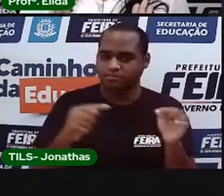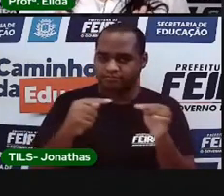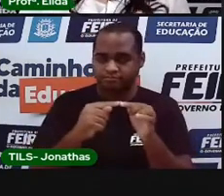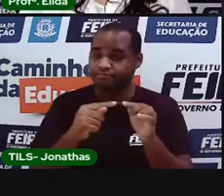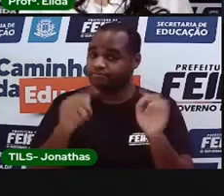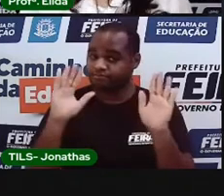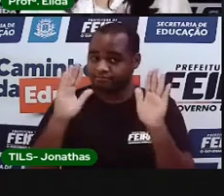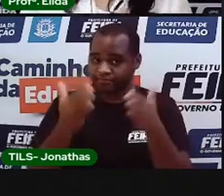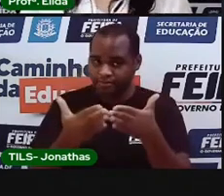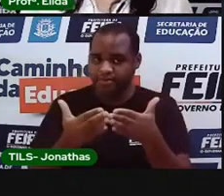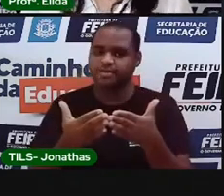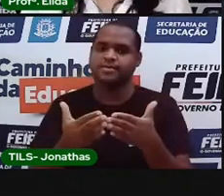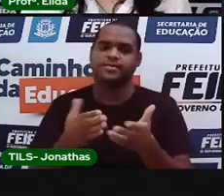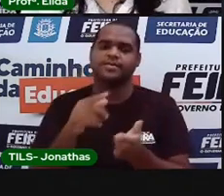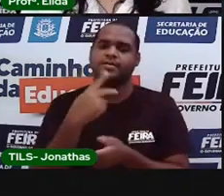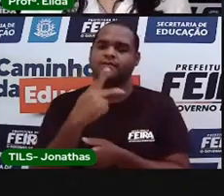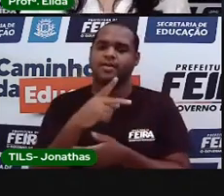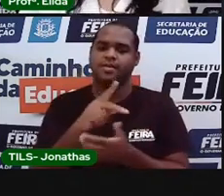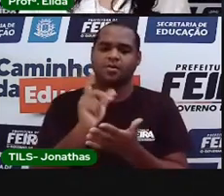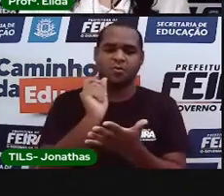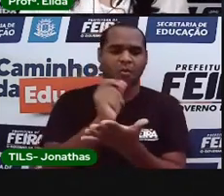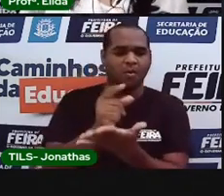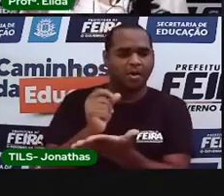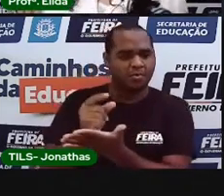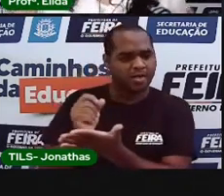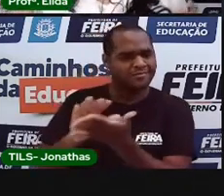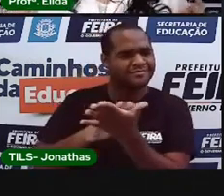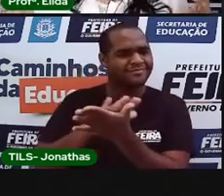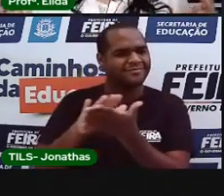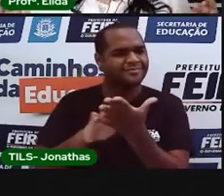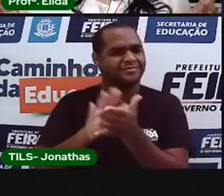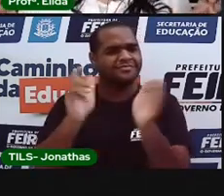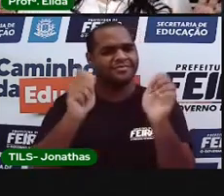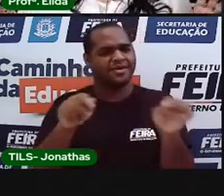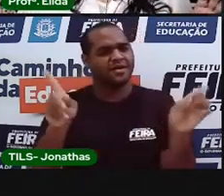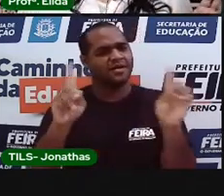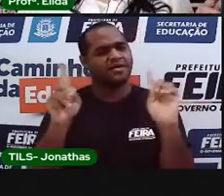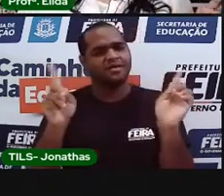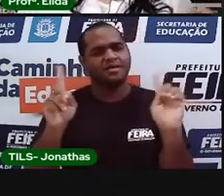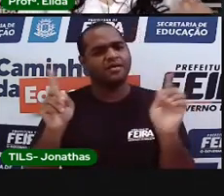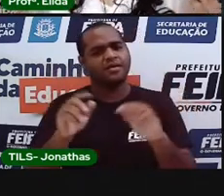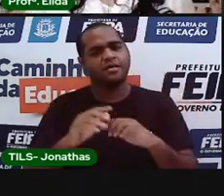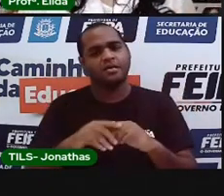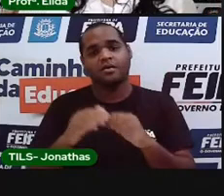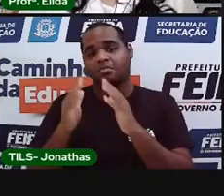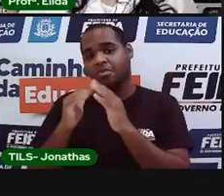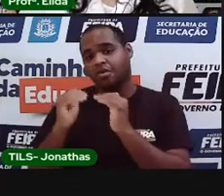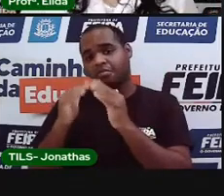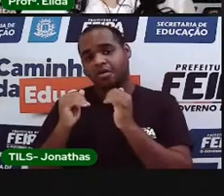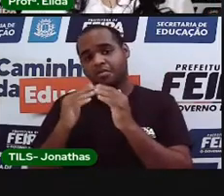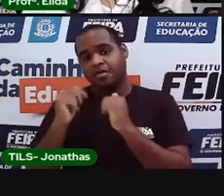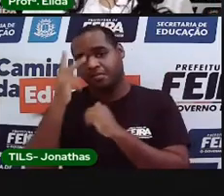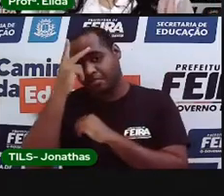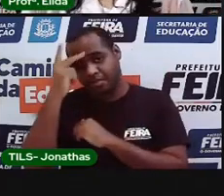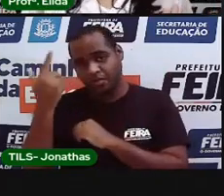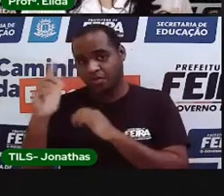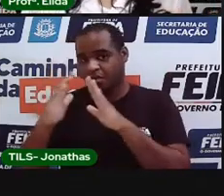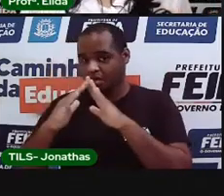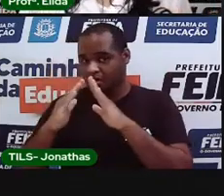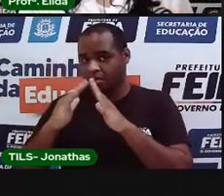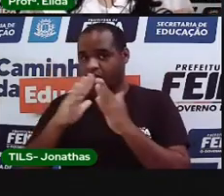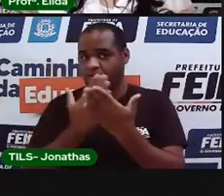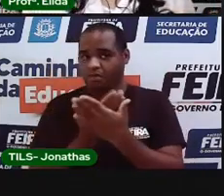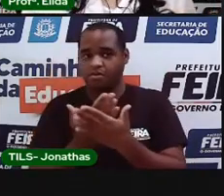Você não vai comprar. Você não vai pedir para trazer da escola.